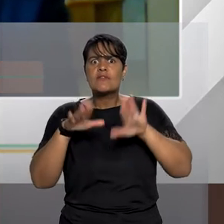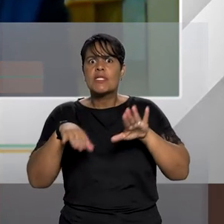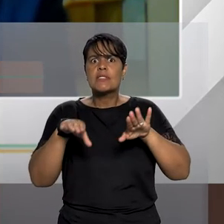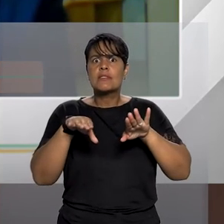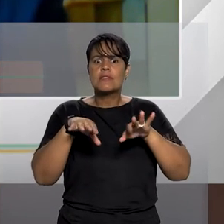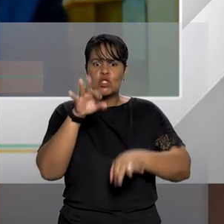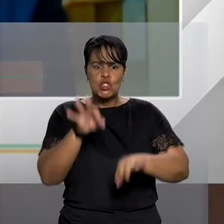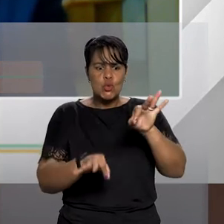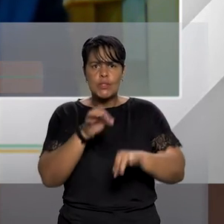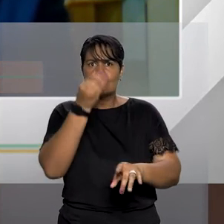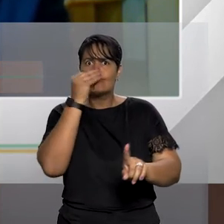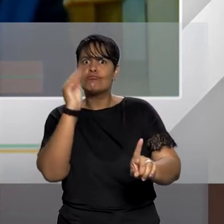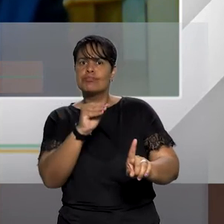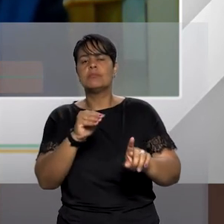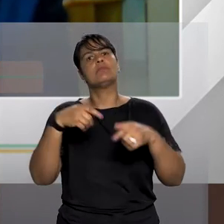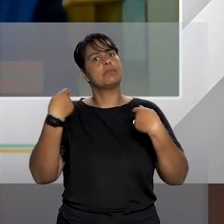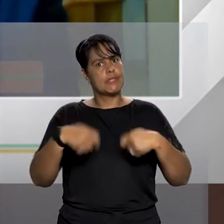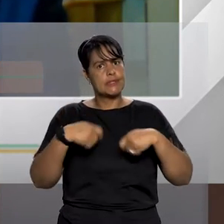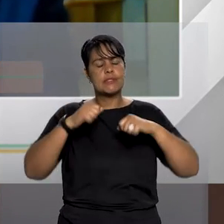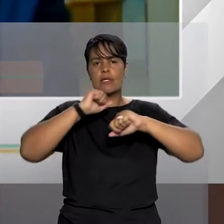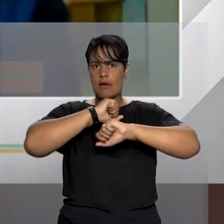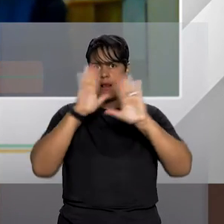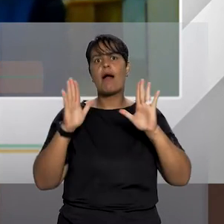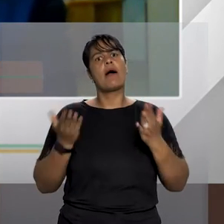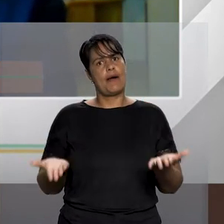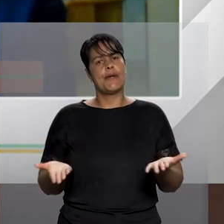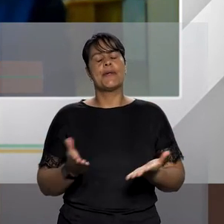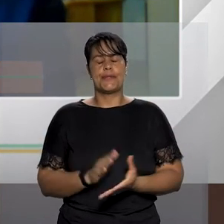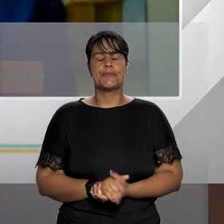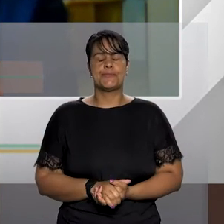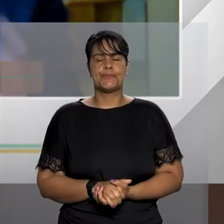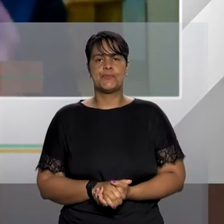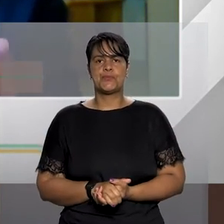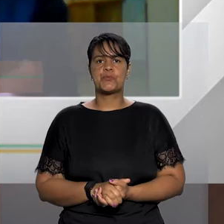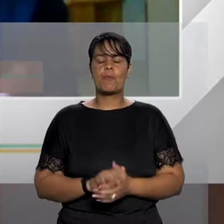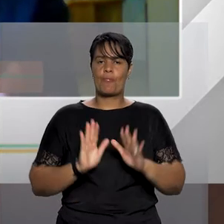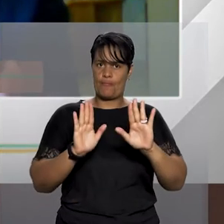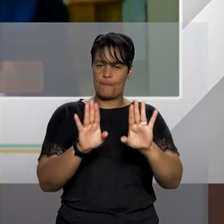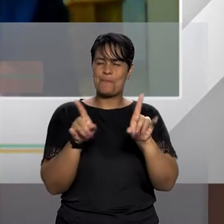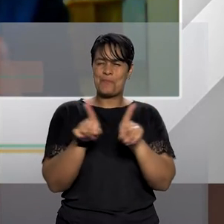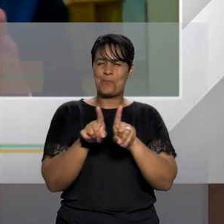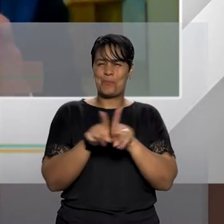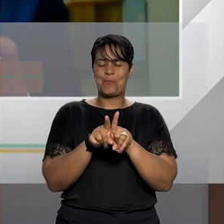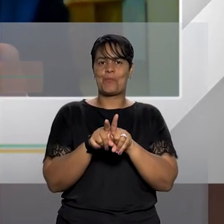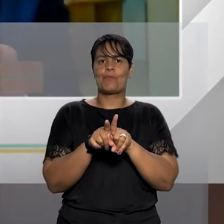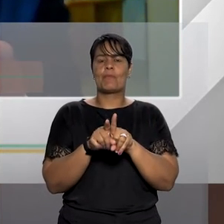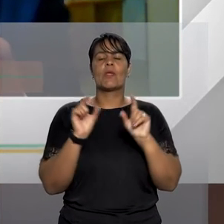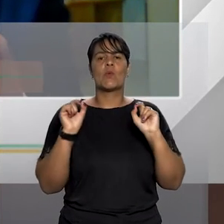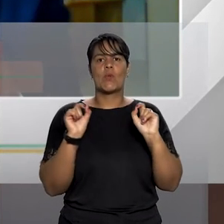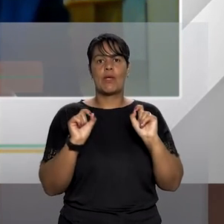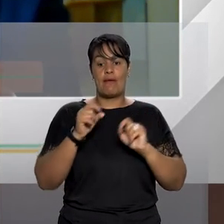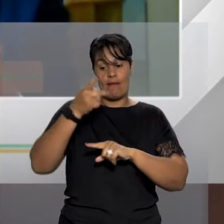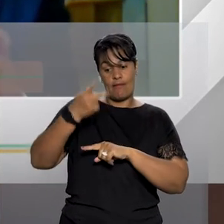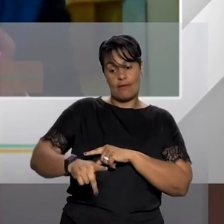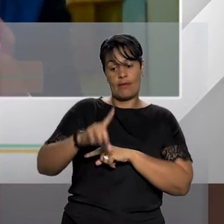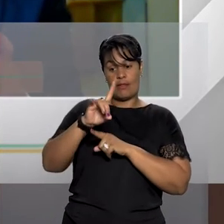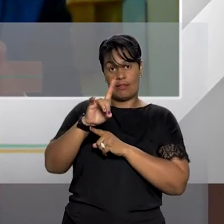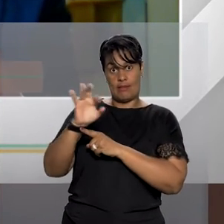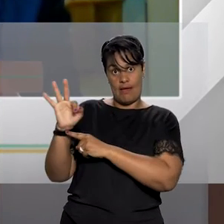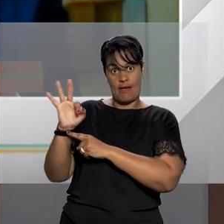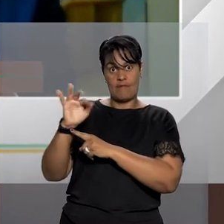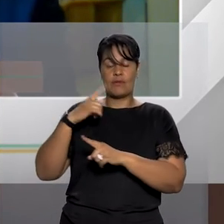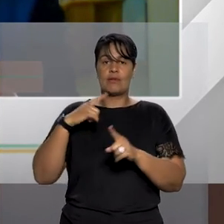precisa deixar isso explícito na lei. E aí, só para fechar ainda desse tema, aqui no Distrito Federal a gente fez uma